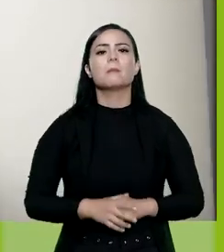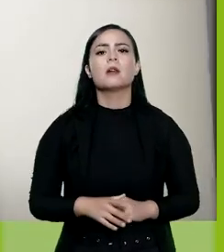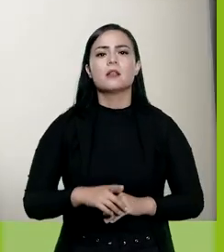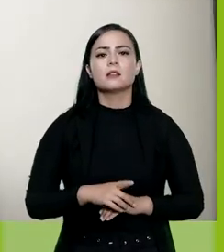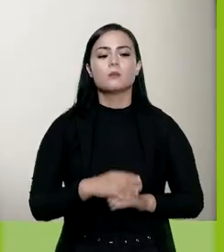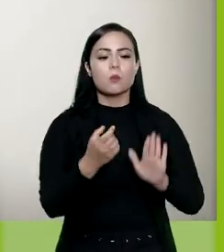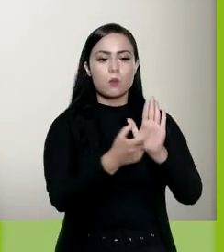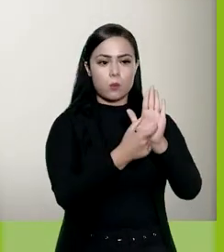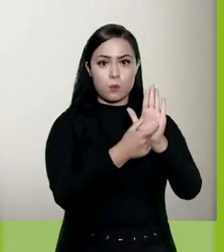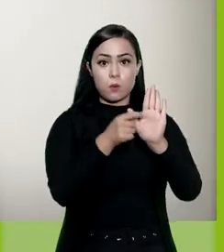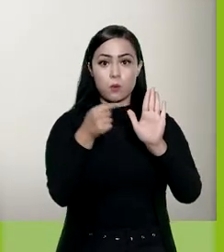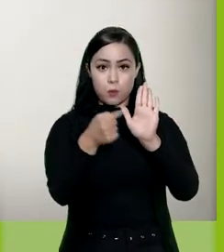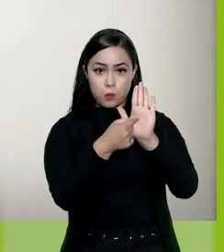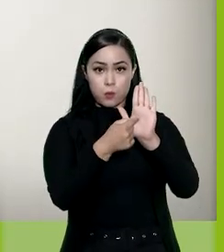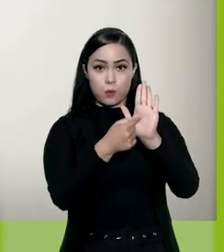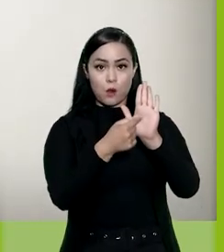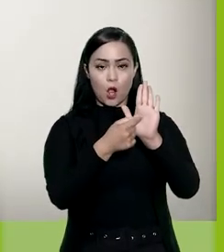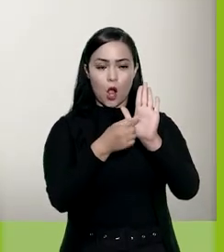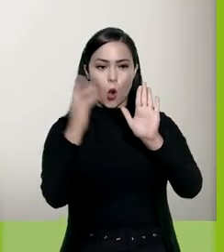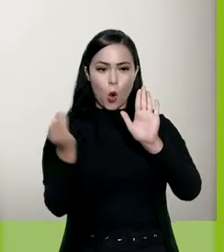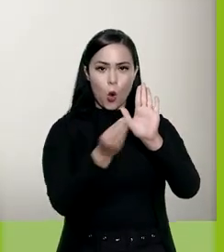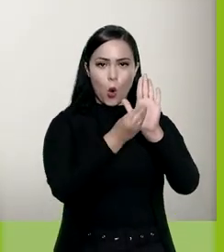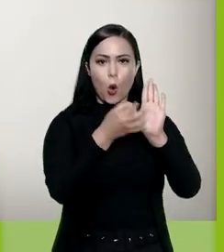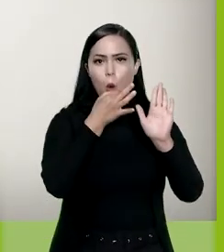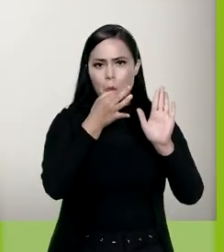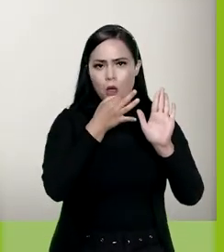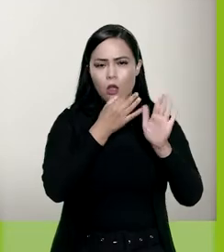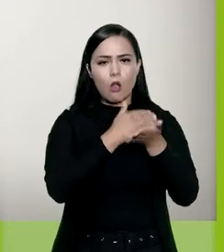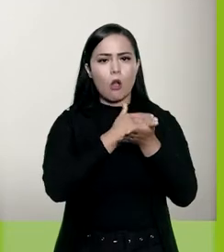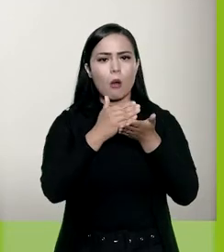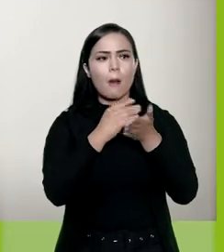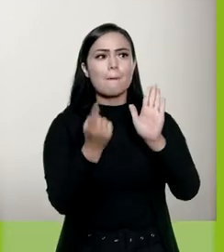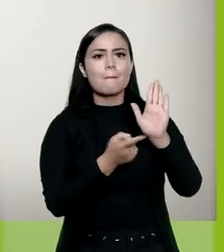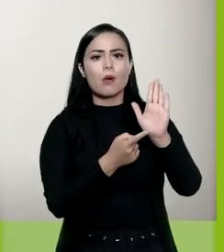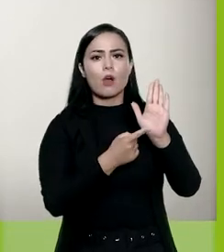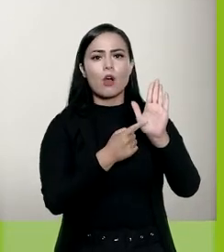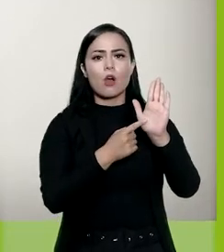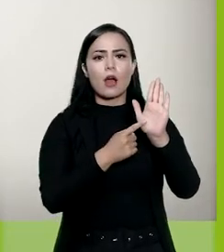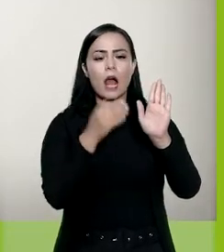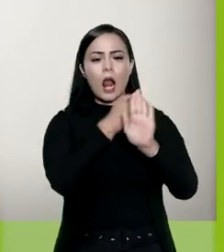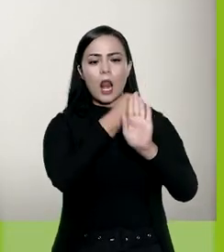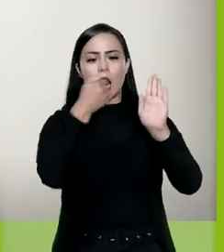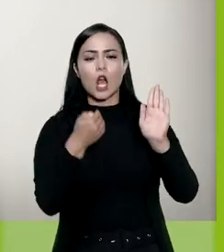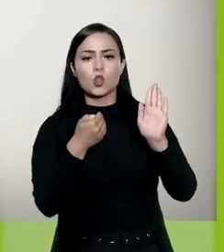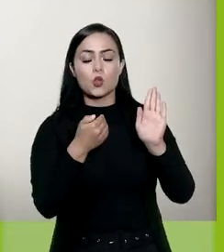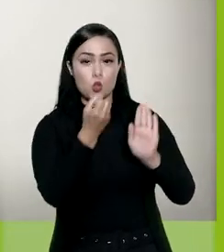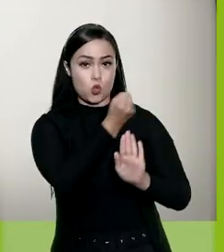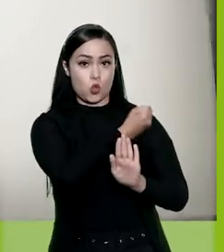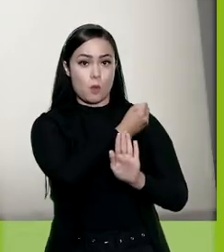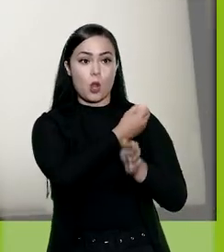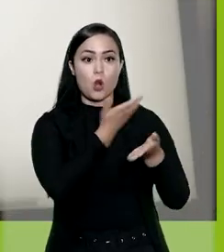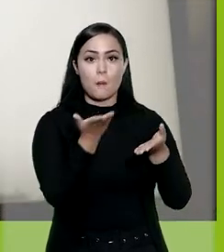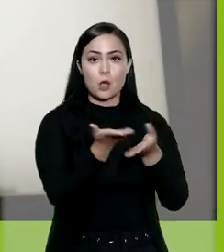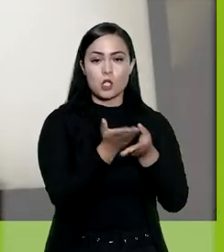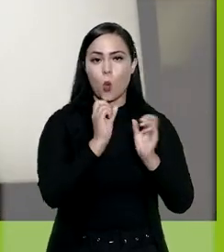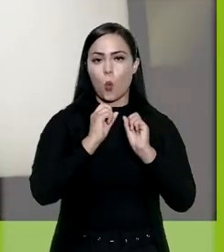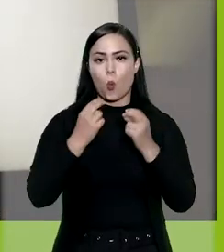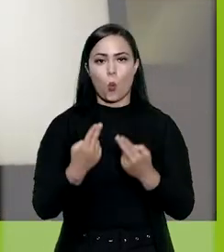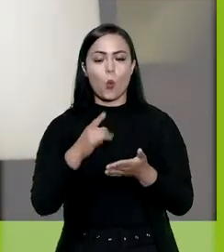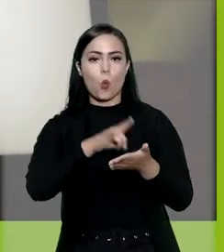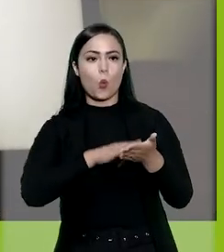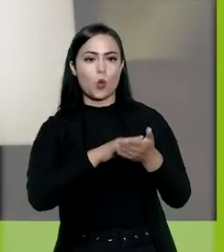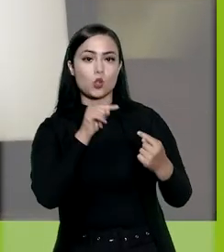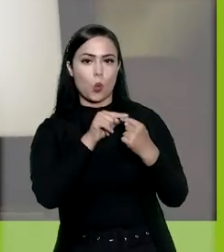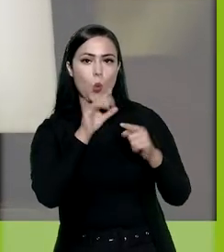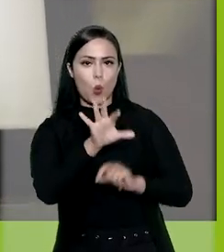Automaticamente, o ícone correspondente à inclusão de comentários passa a ser exibido ao lado do número do processo ou do